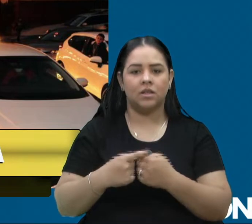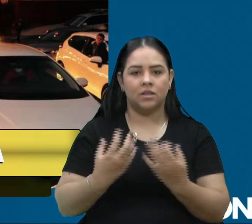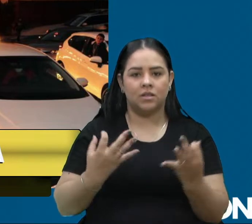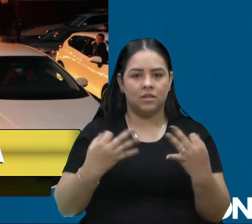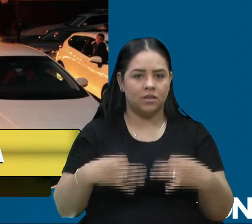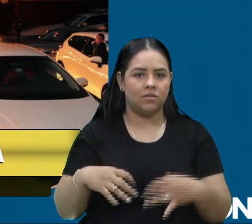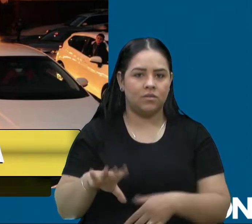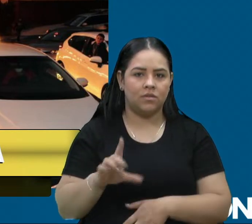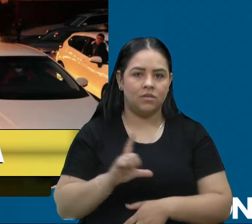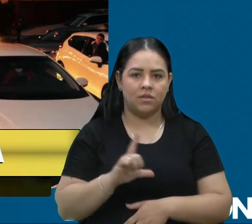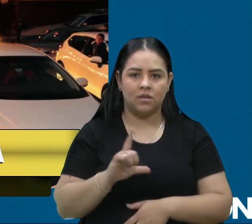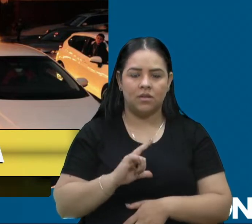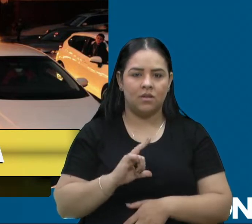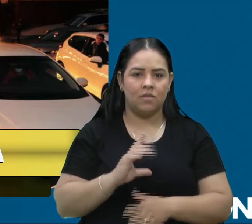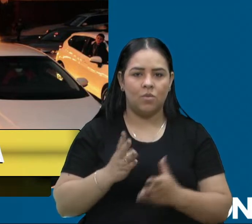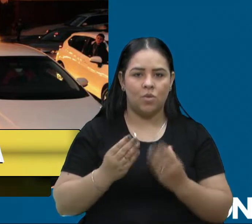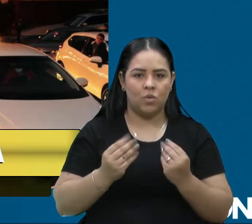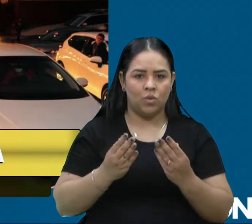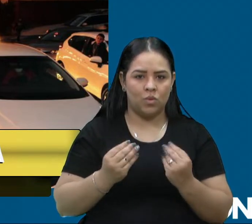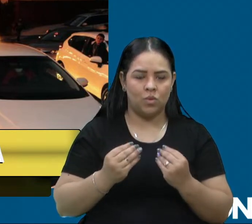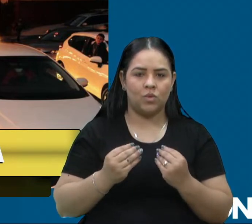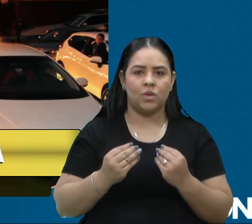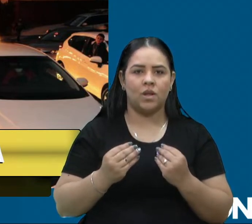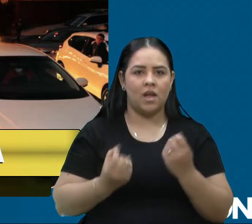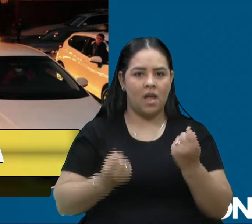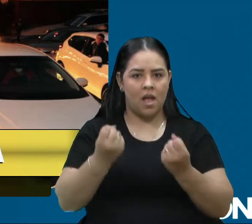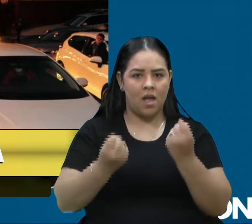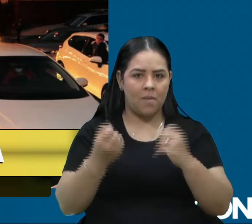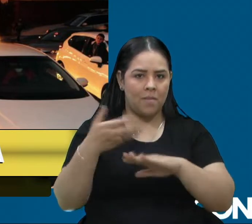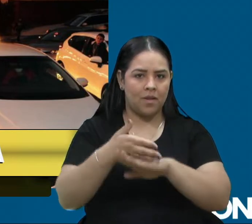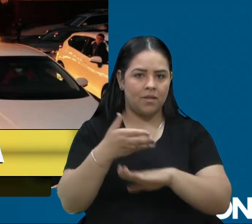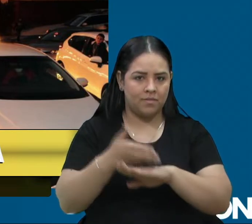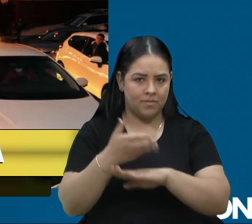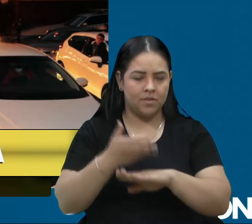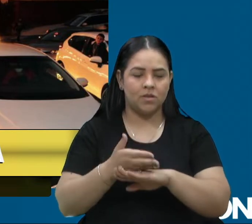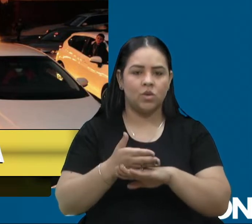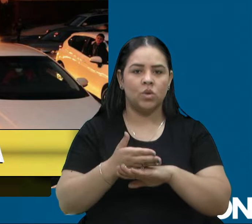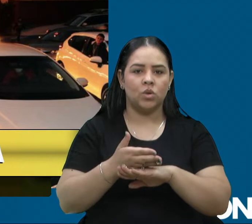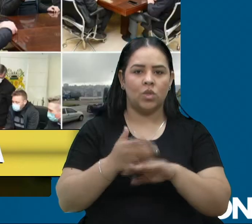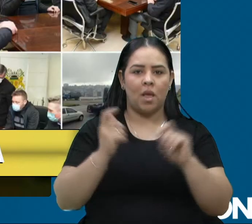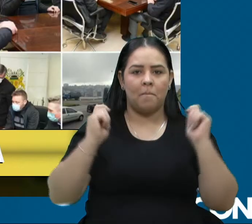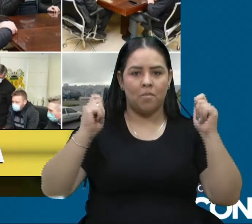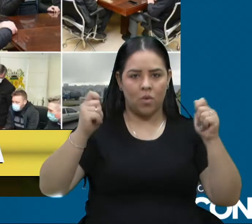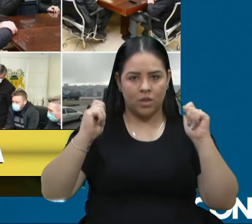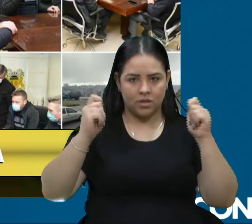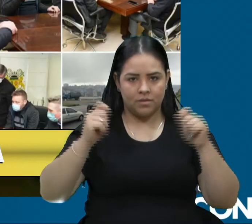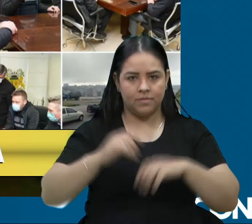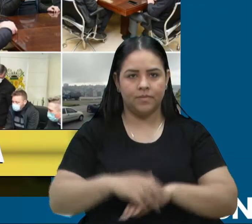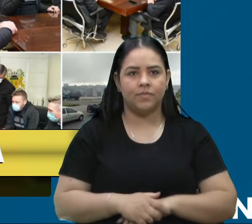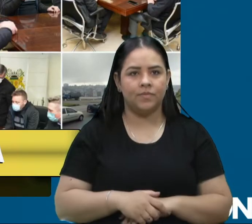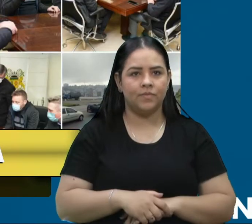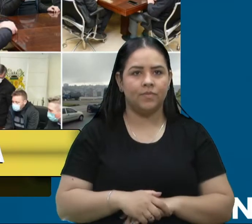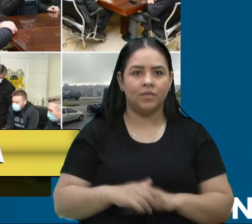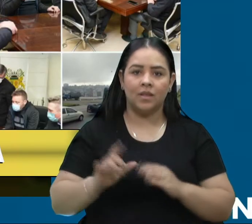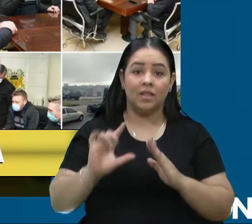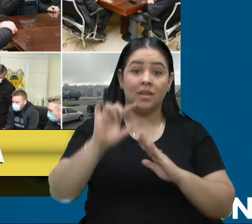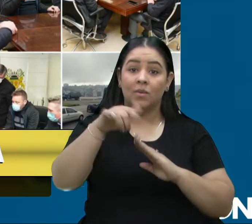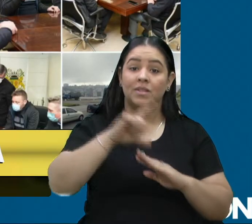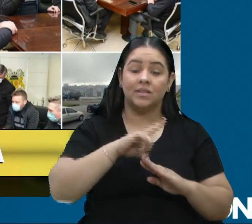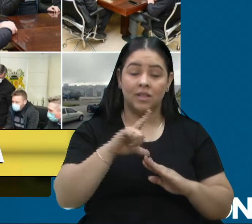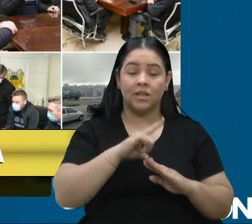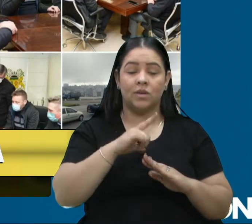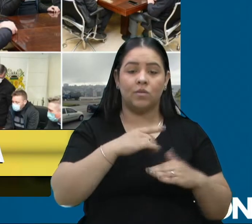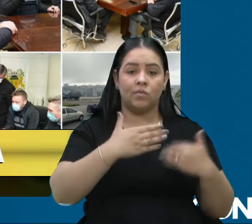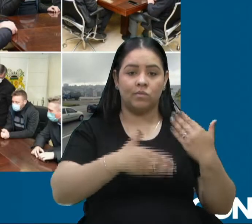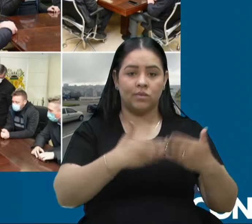dezenas, ou se não centenas, de veículos ali fazendo o protesto. Mais à frente, também, a gente teve uma operação tapa-buraco, e aqui eu quero